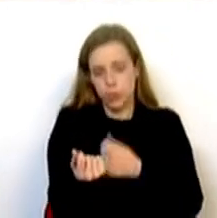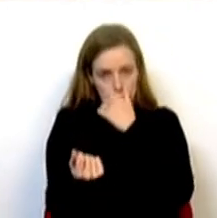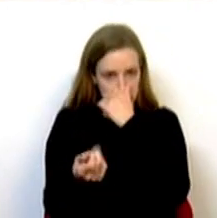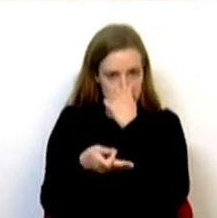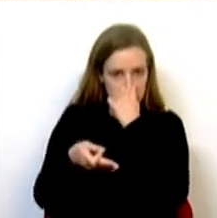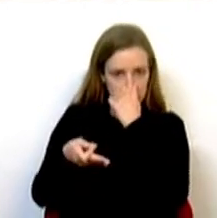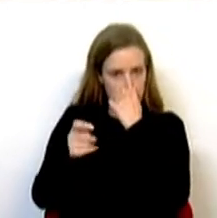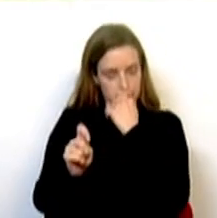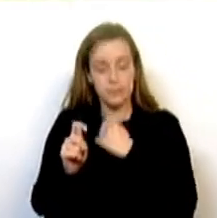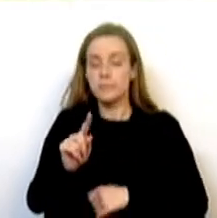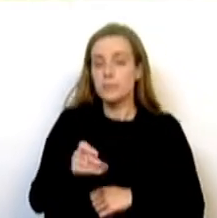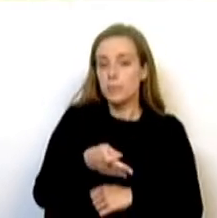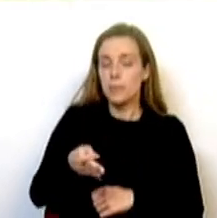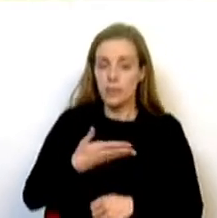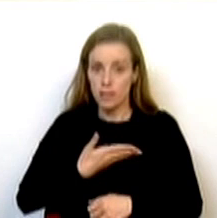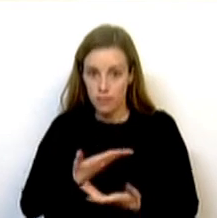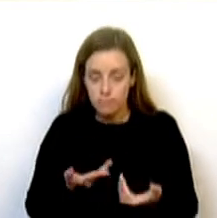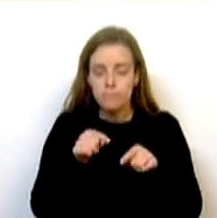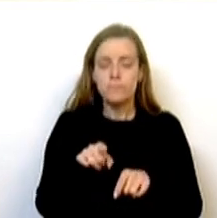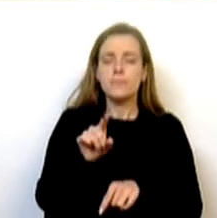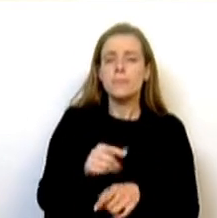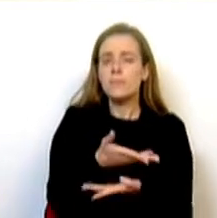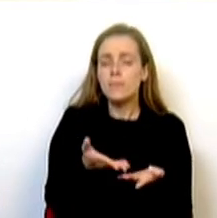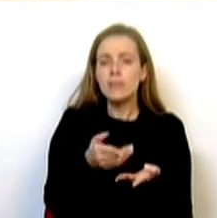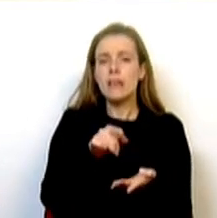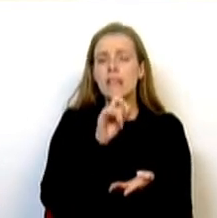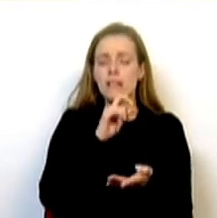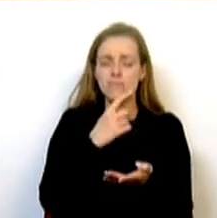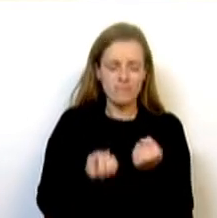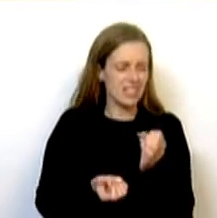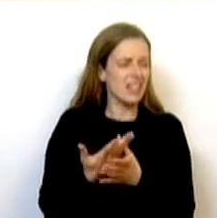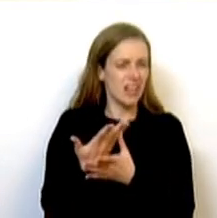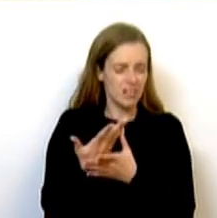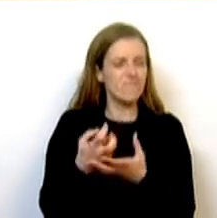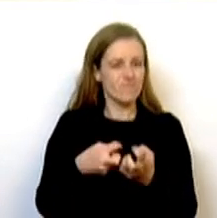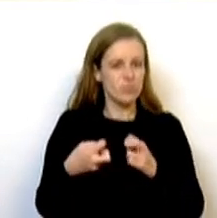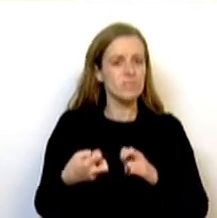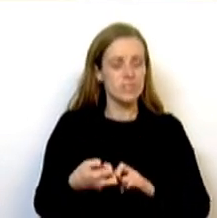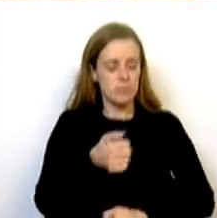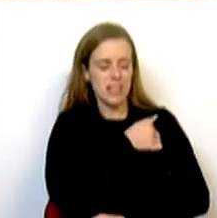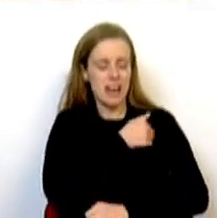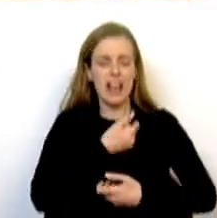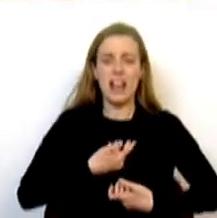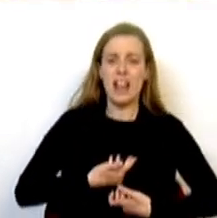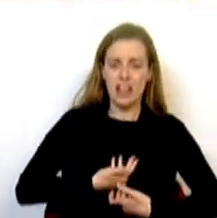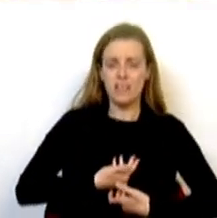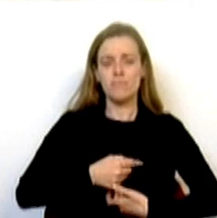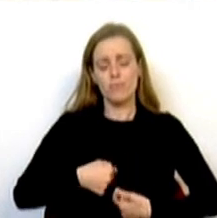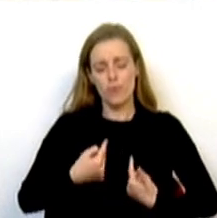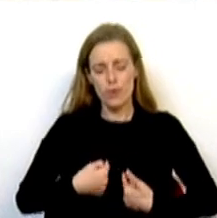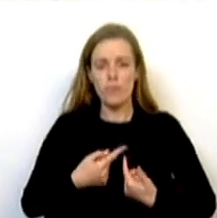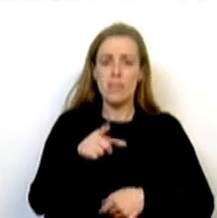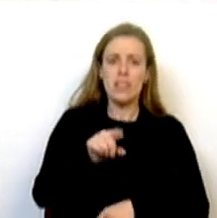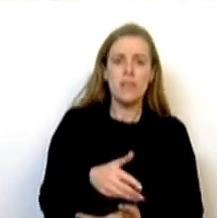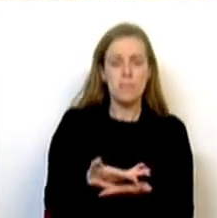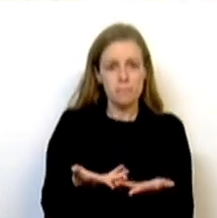e pelo PPD-PSD, têm gerado novos problemas a quem tem casa própria, a quem tem crédito à habitação. É por isso que, na resposta